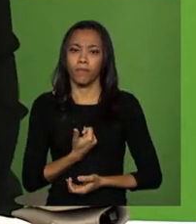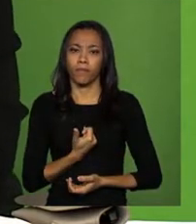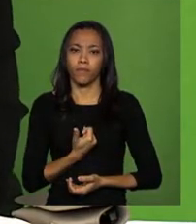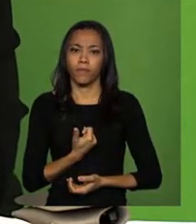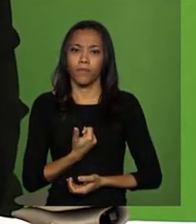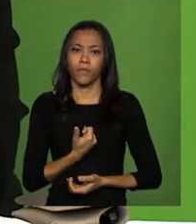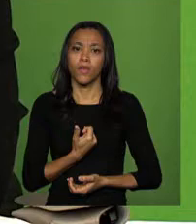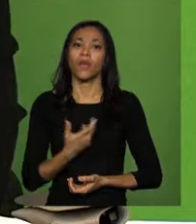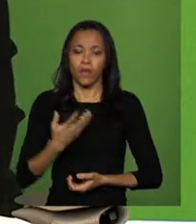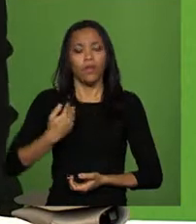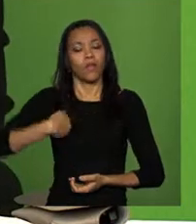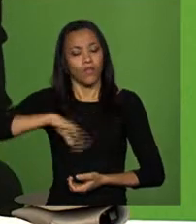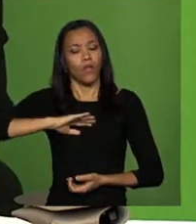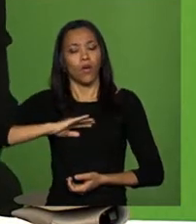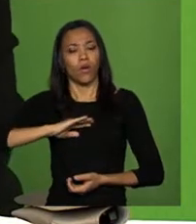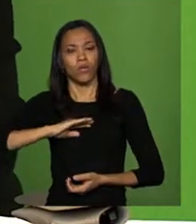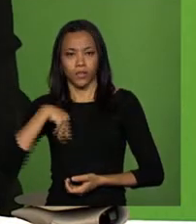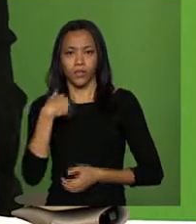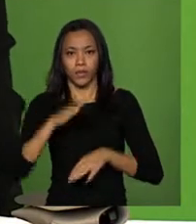Nós pedimos veto disso.